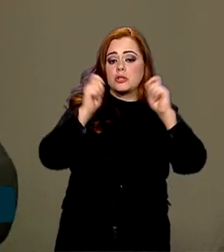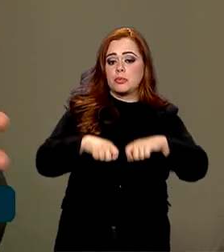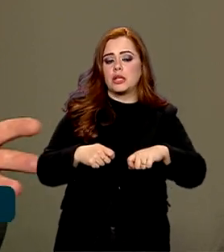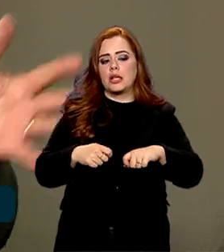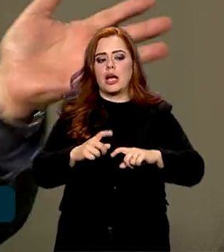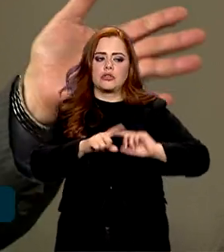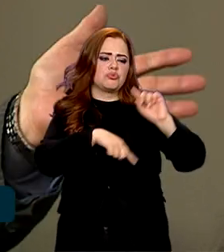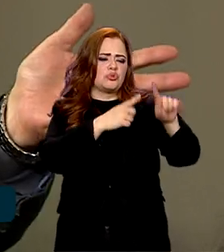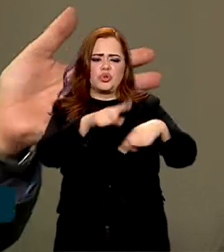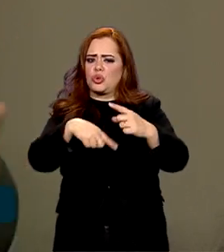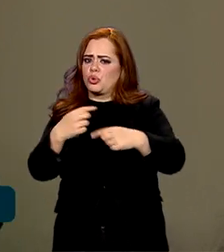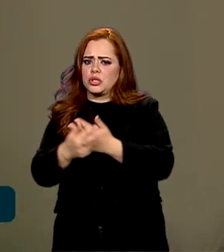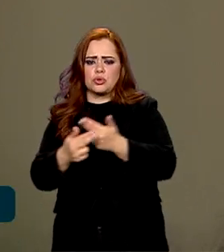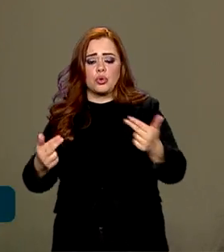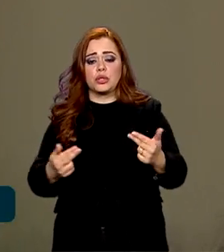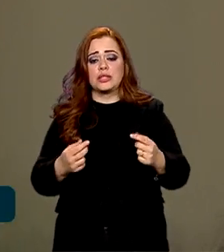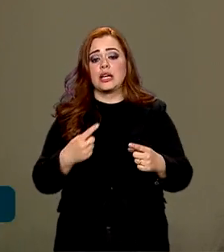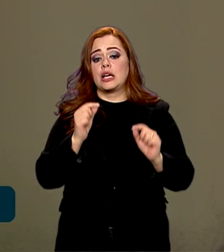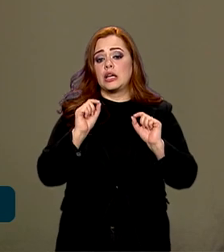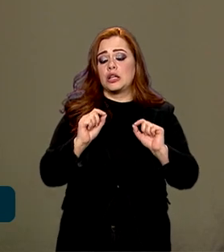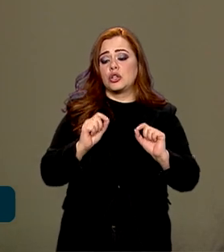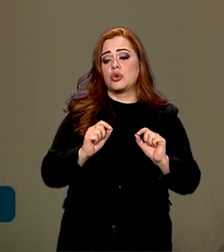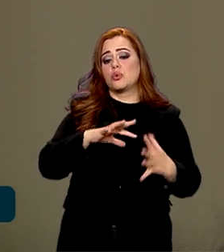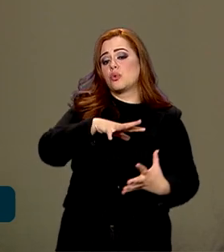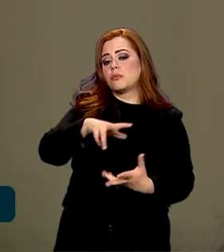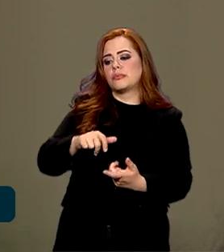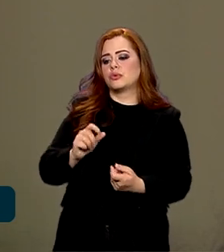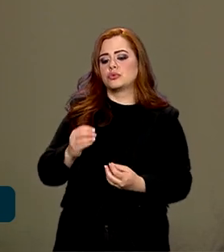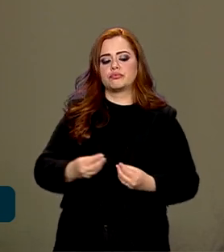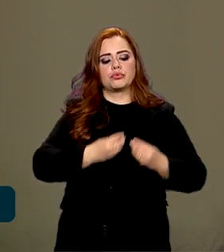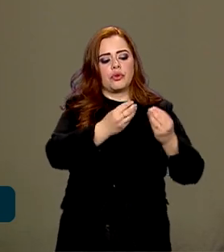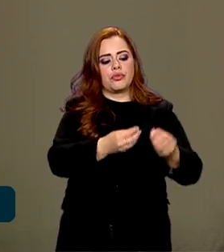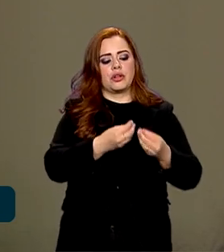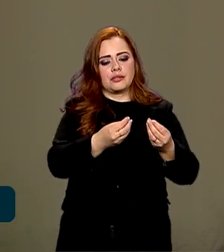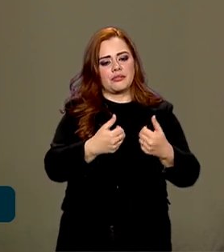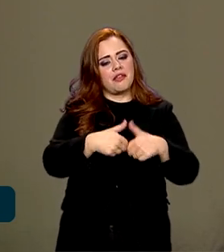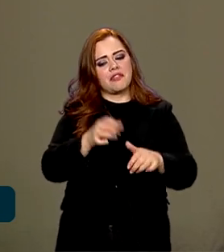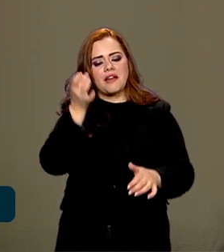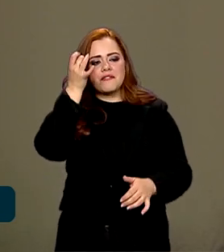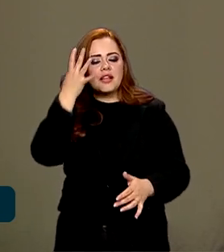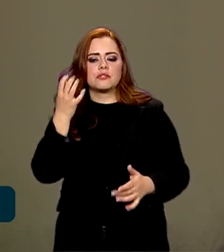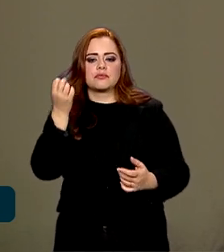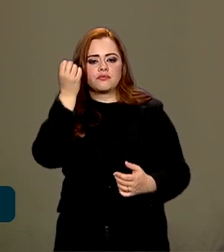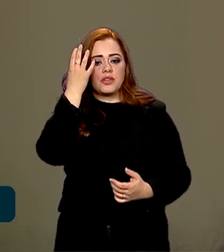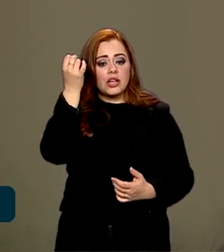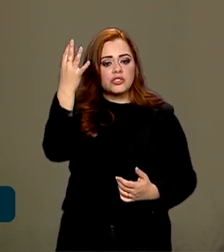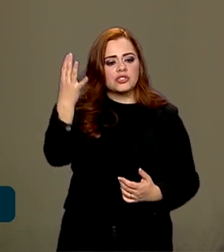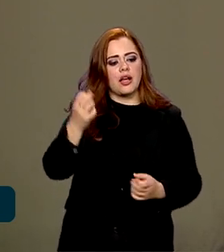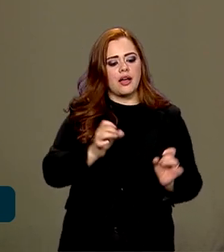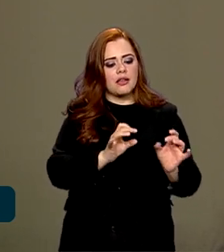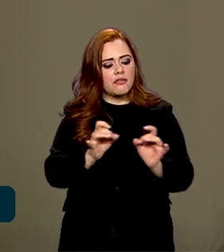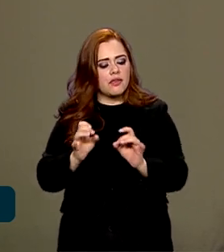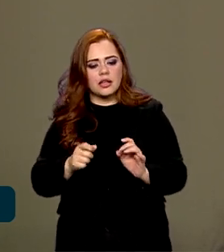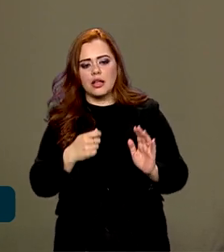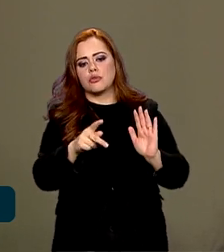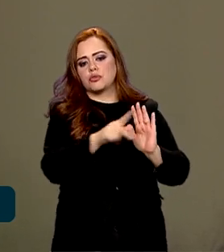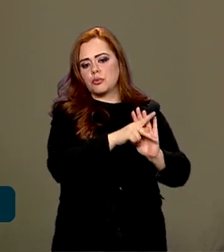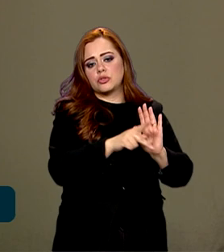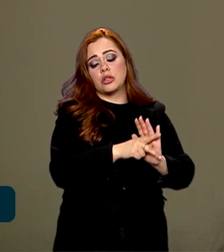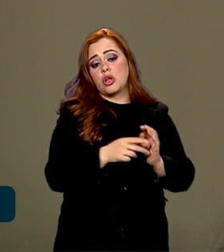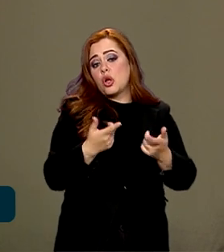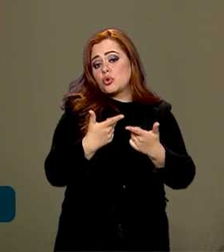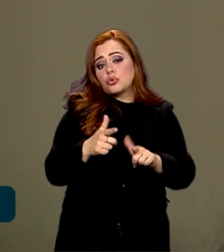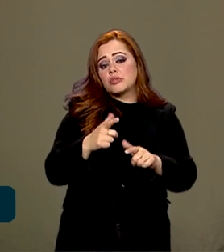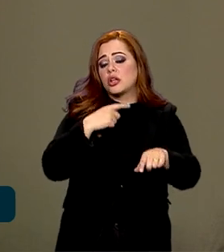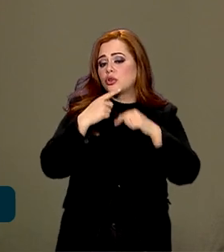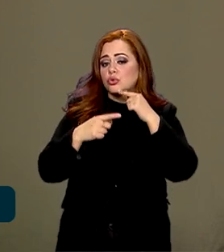outras, que o mundo todo não oferece, aí fica fácil você viajar e poder vender os projetos. Não tenha dúvida, tem